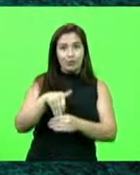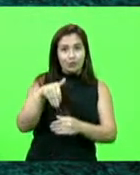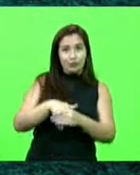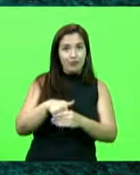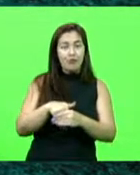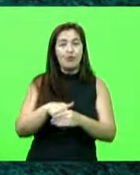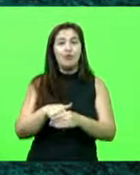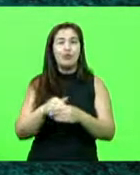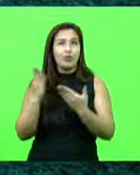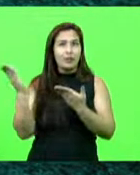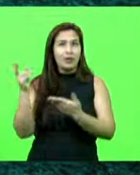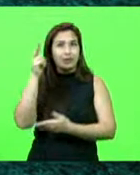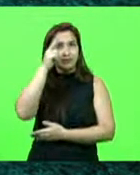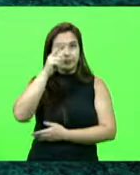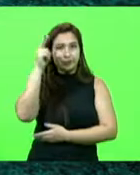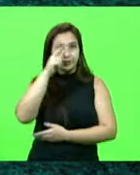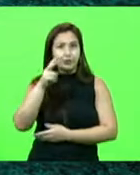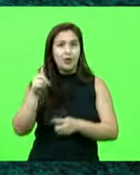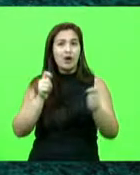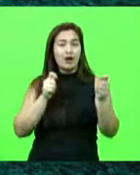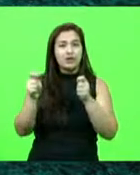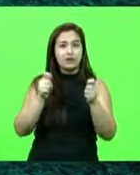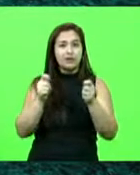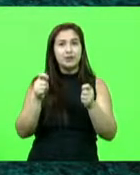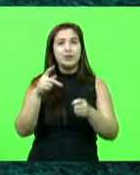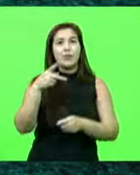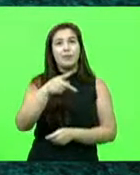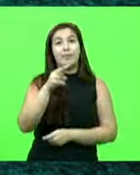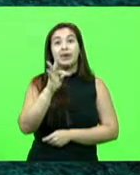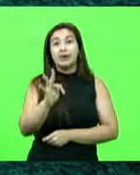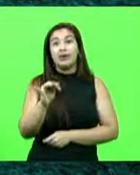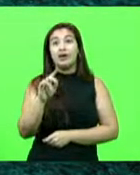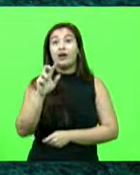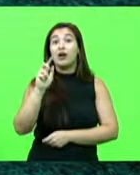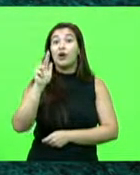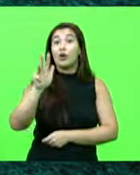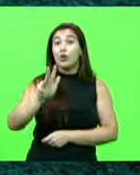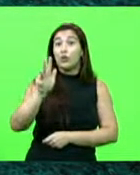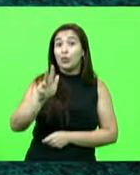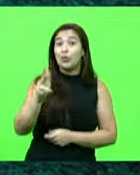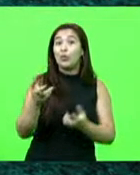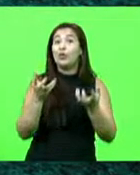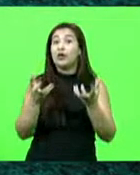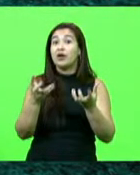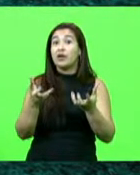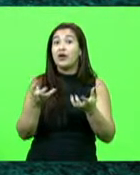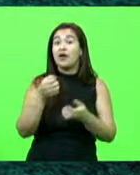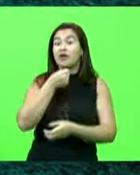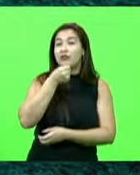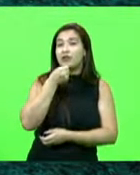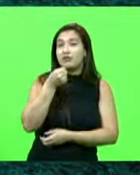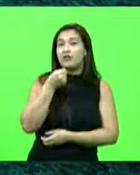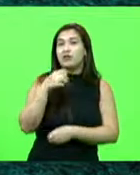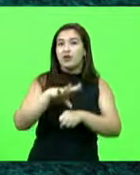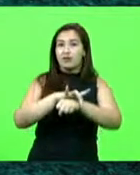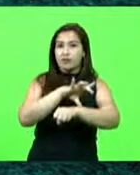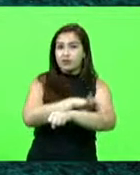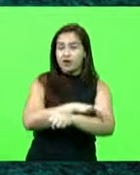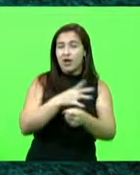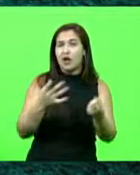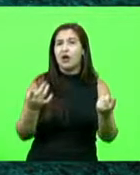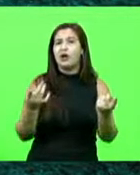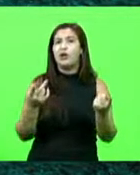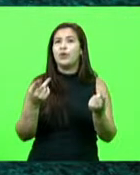busca aproximar Dilma dos católicos, PT busca alavancar Lula com programa de entrevista para evangélicos, Lula diz que PT deve